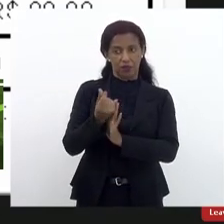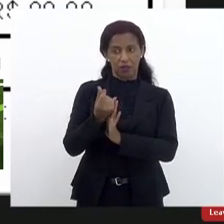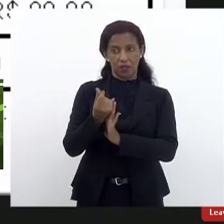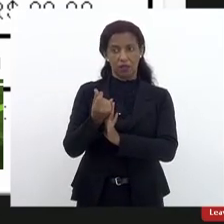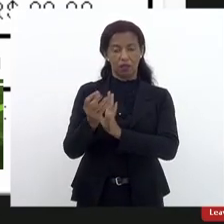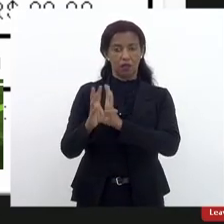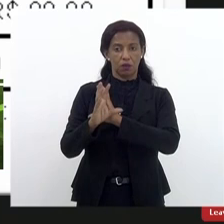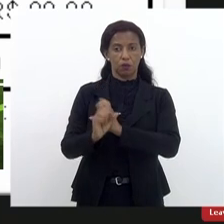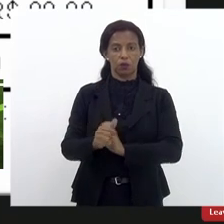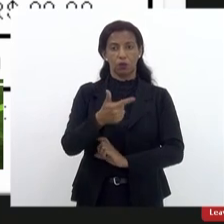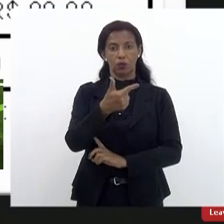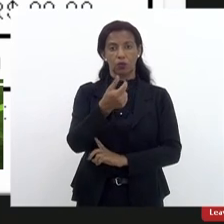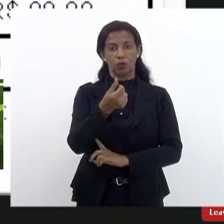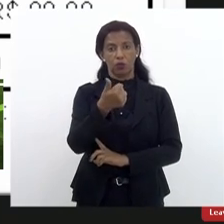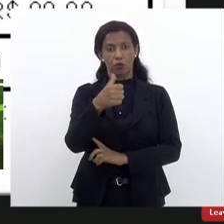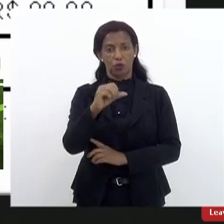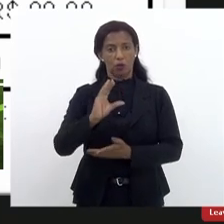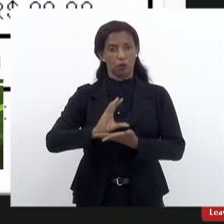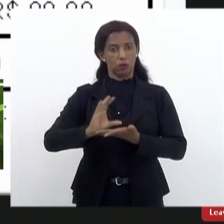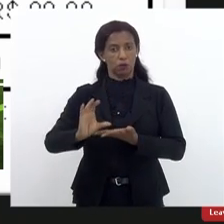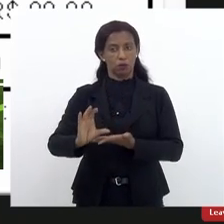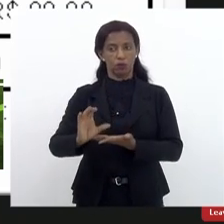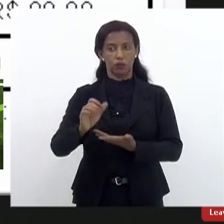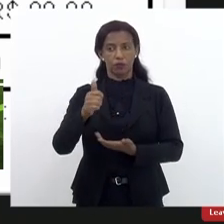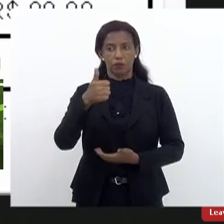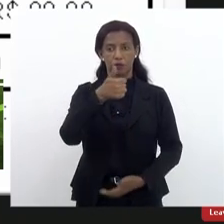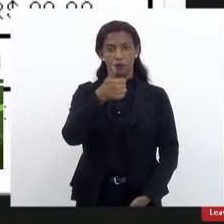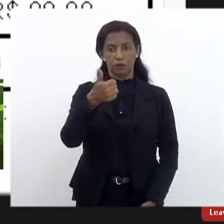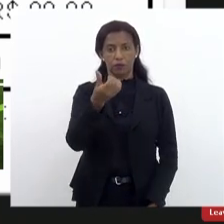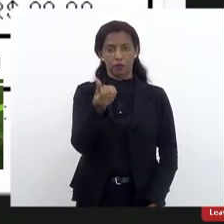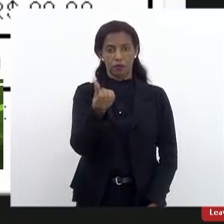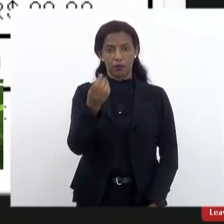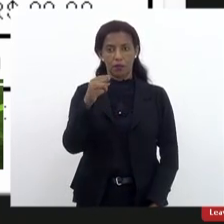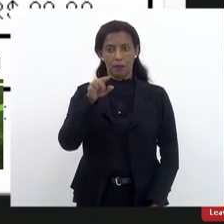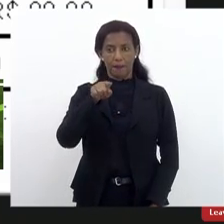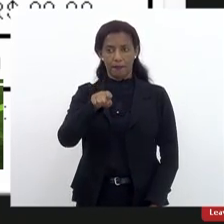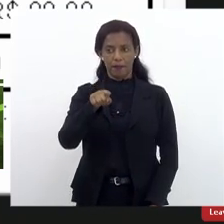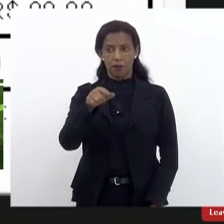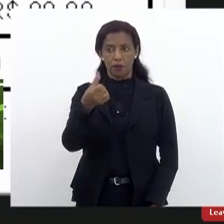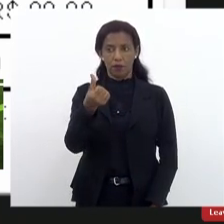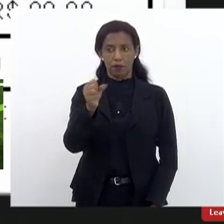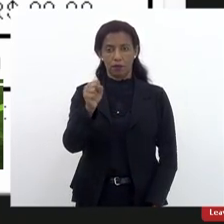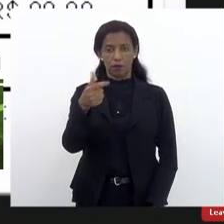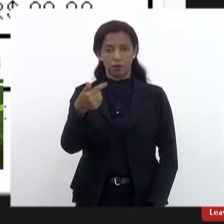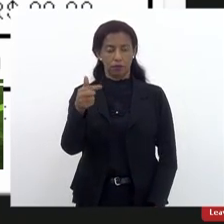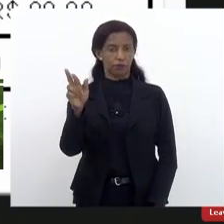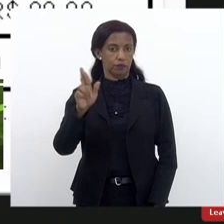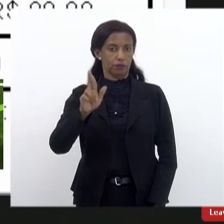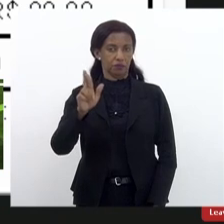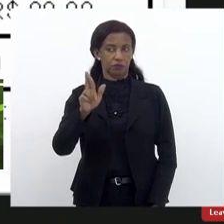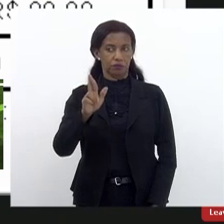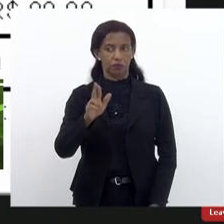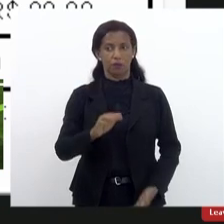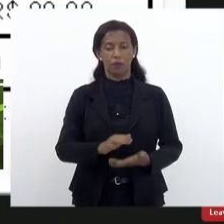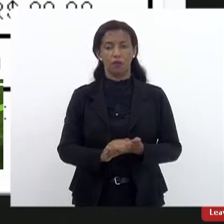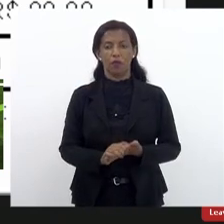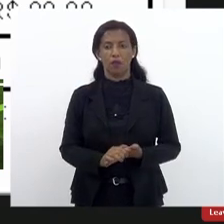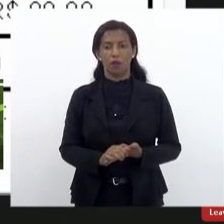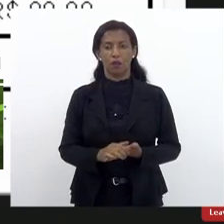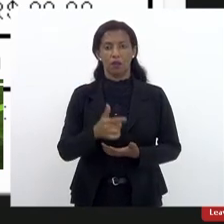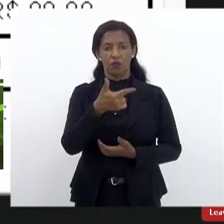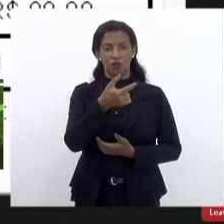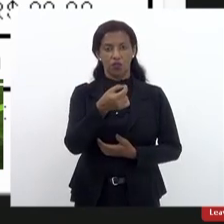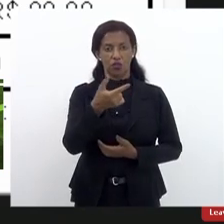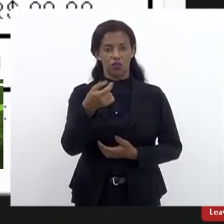Em 2019, tinha um orçamento previsto de R 116.682,00, nenhum centavo foi executado. Em